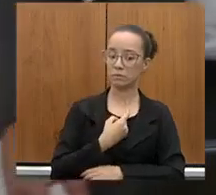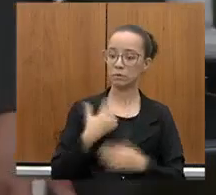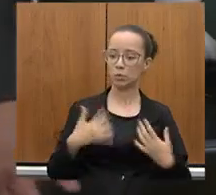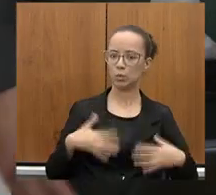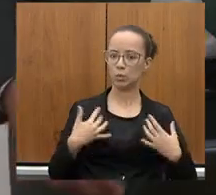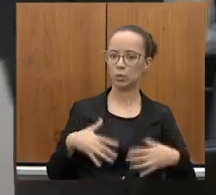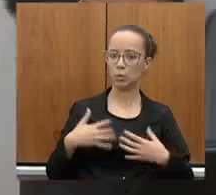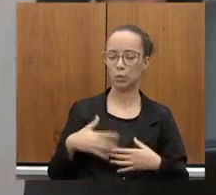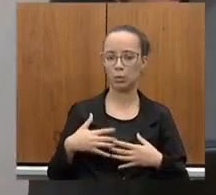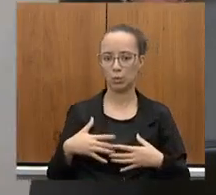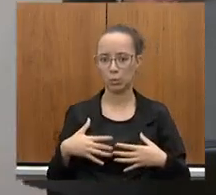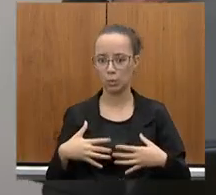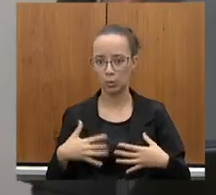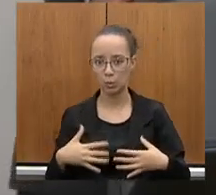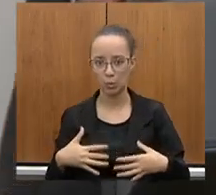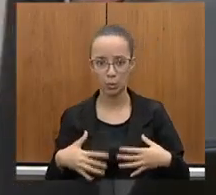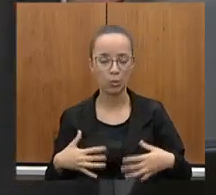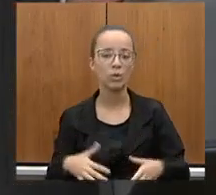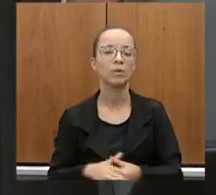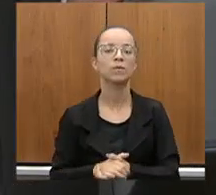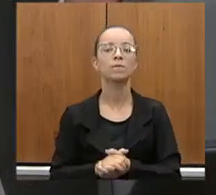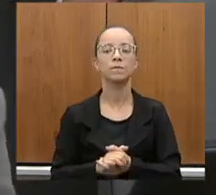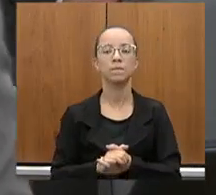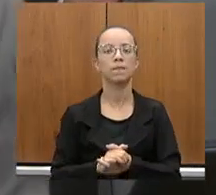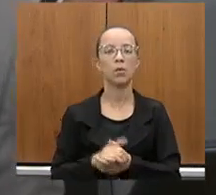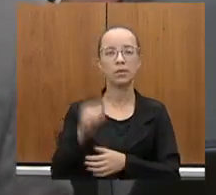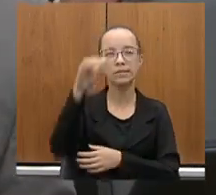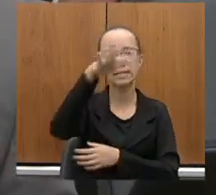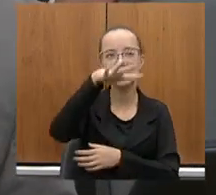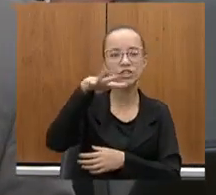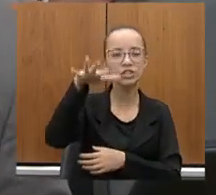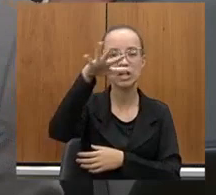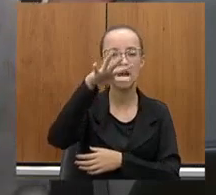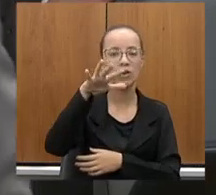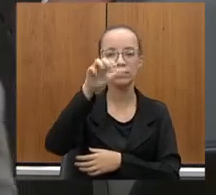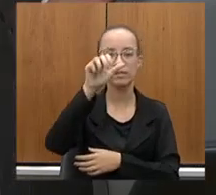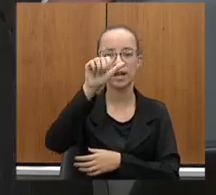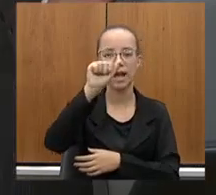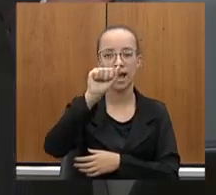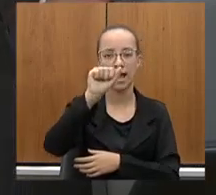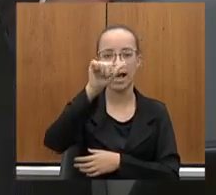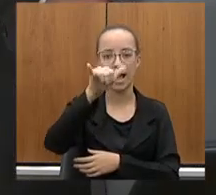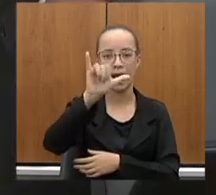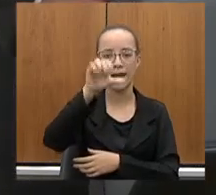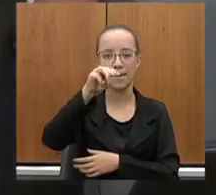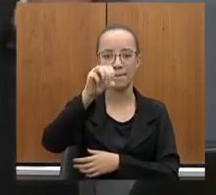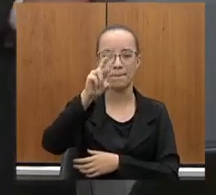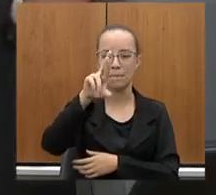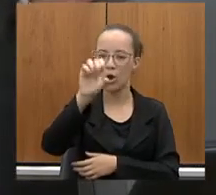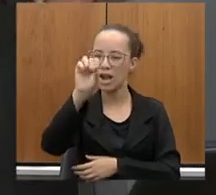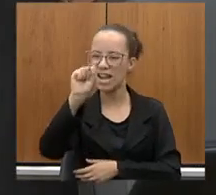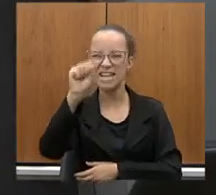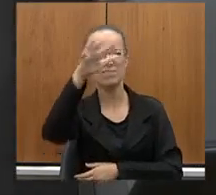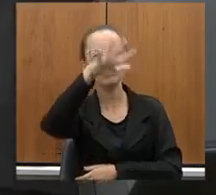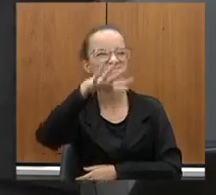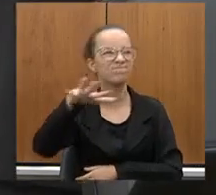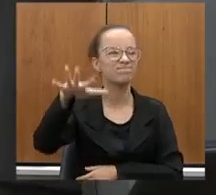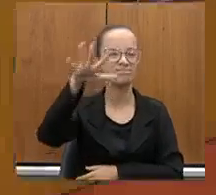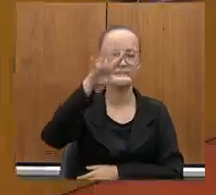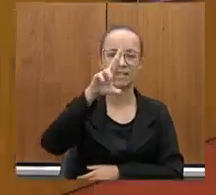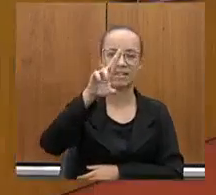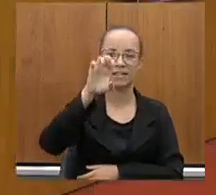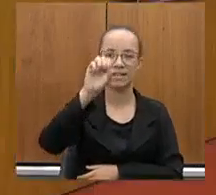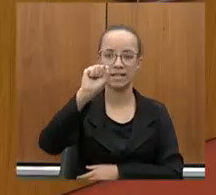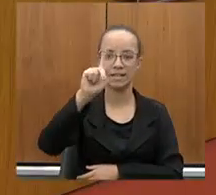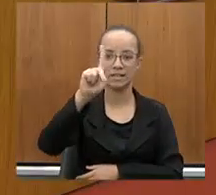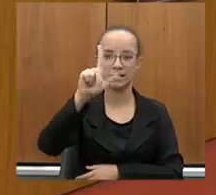Celis da Viola, 111, aquela região ali de Aimoré toda, resplendor, não é? Muito obrigado pela